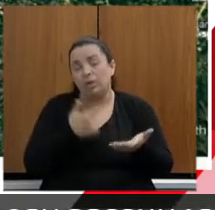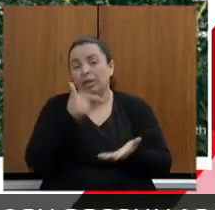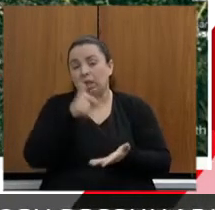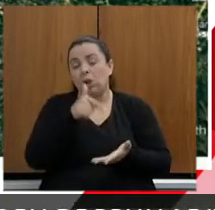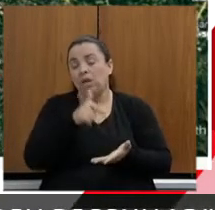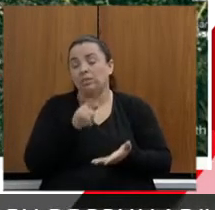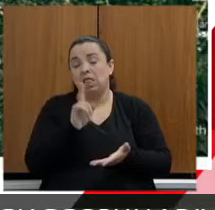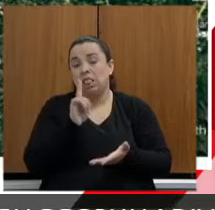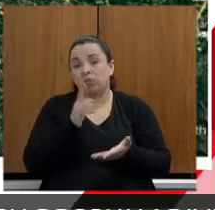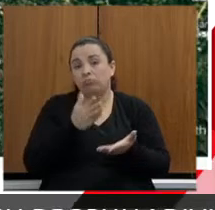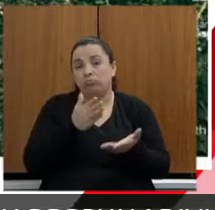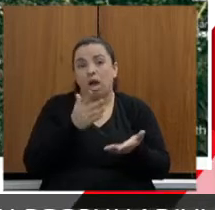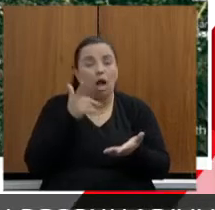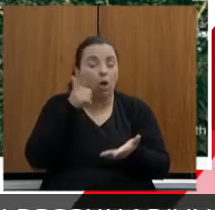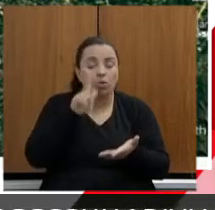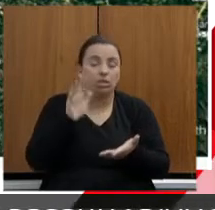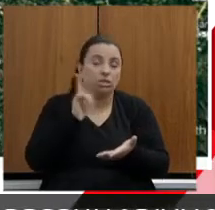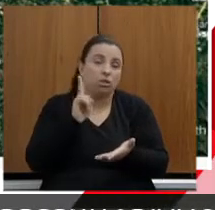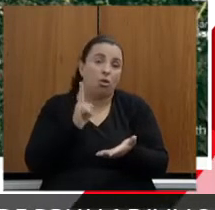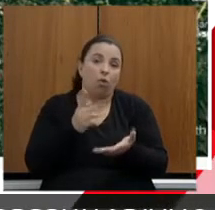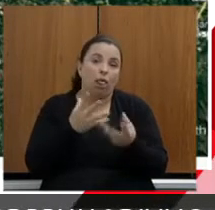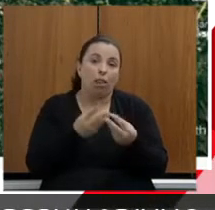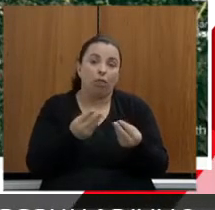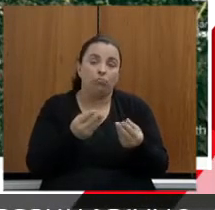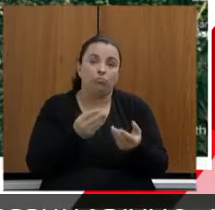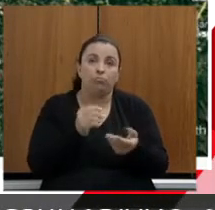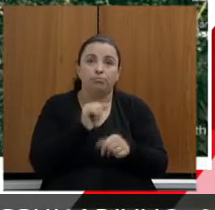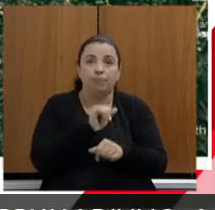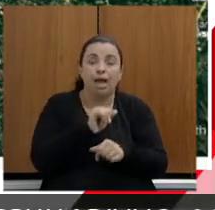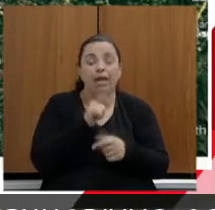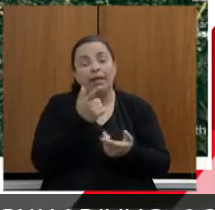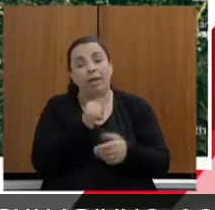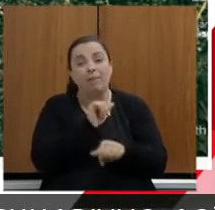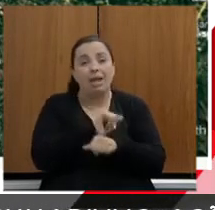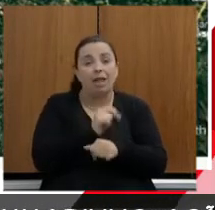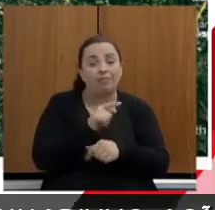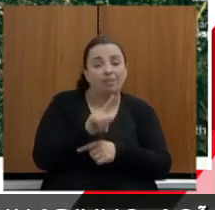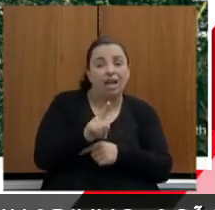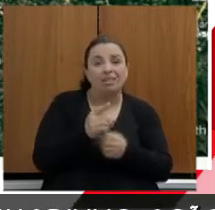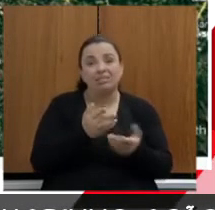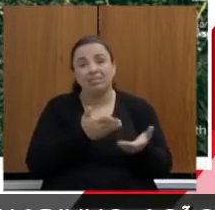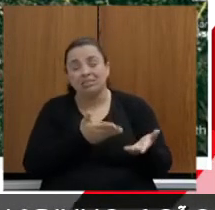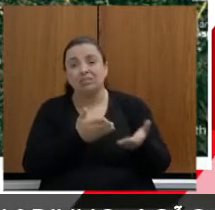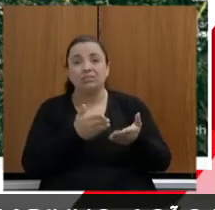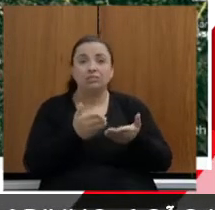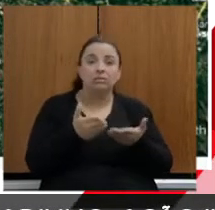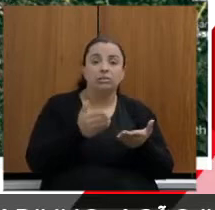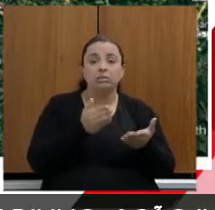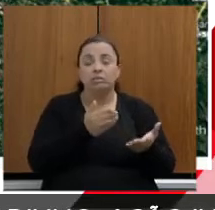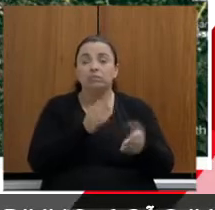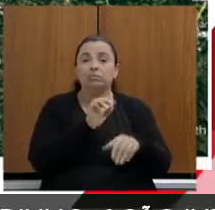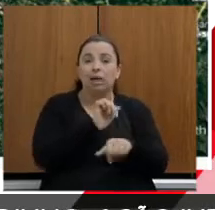E, desde então, esse projeto vai, não vai, vai, não vai. O que nós fizemos? A partir de 2019,